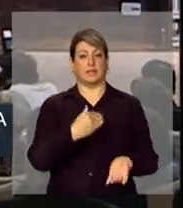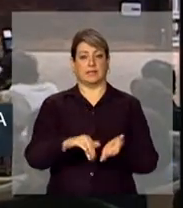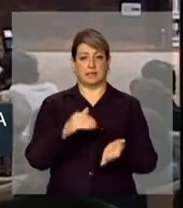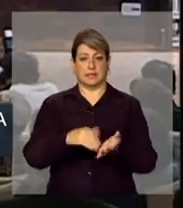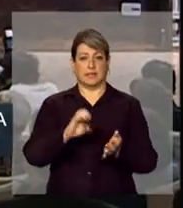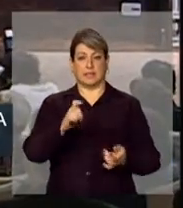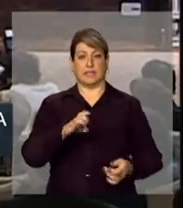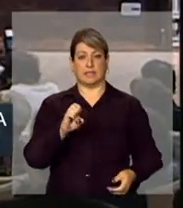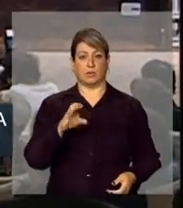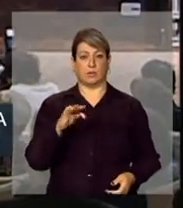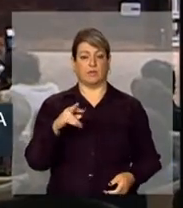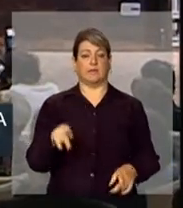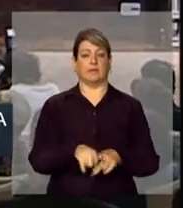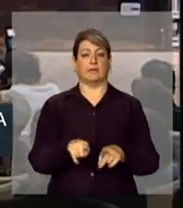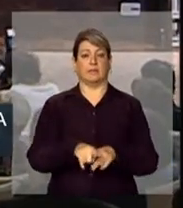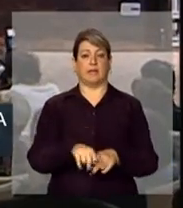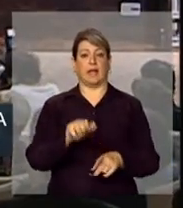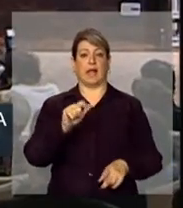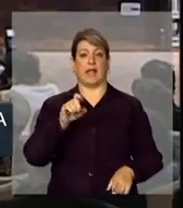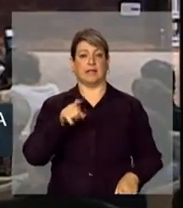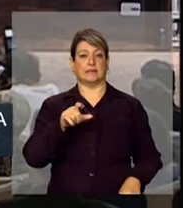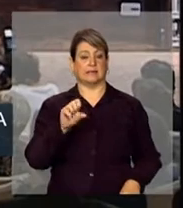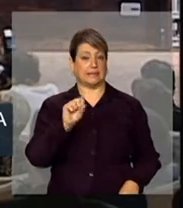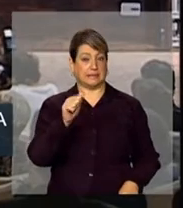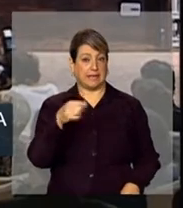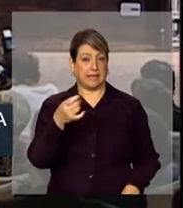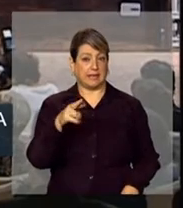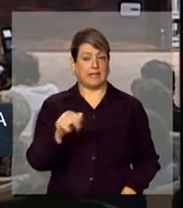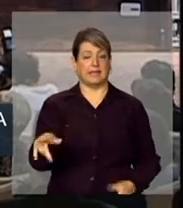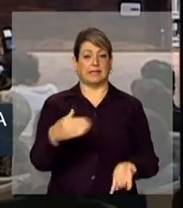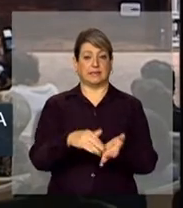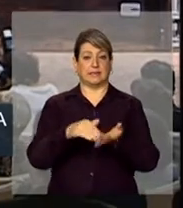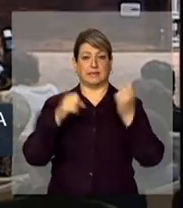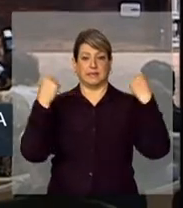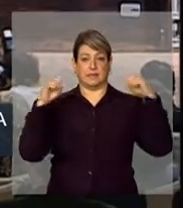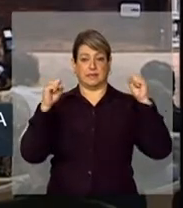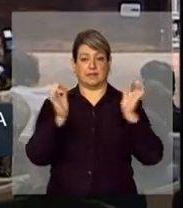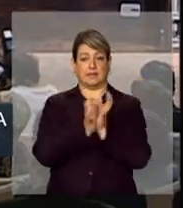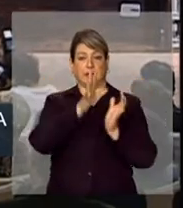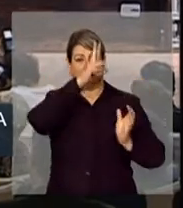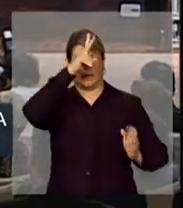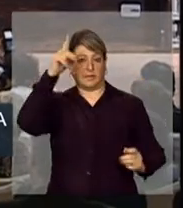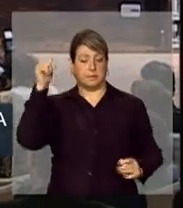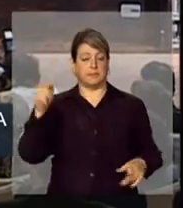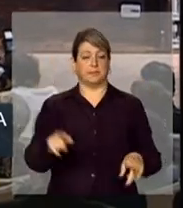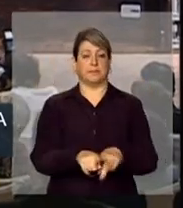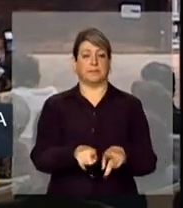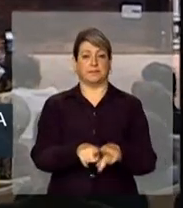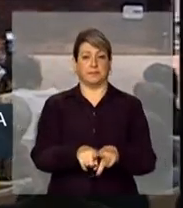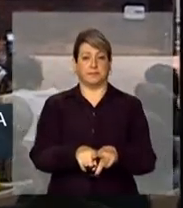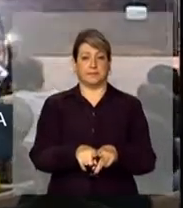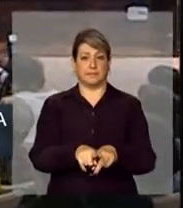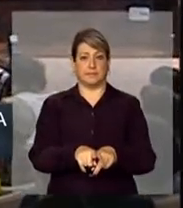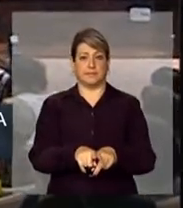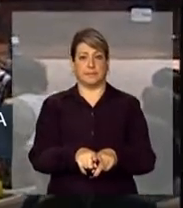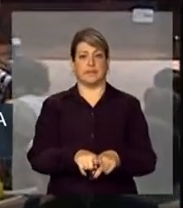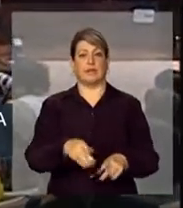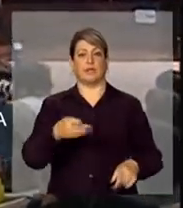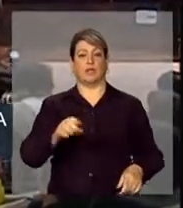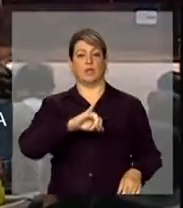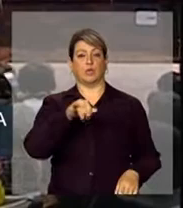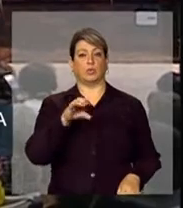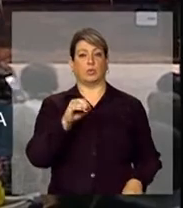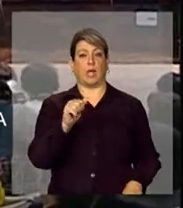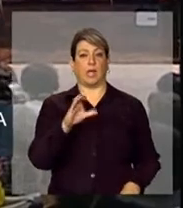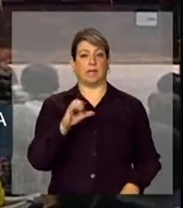-executiva, a Alessandra Campelo, que é a secretária de Esporte do Amazonas, o senhor Joacir